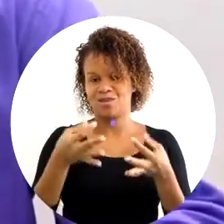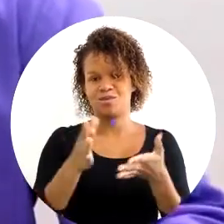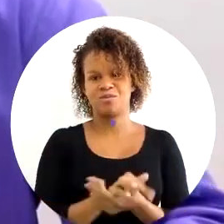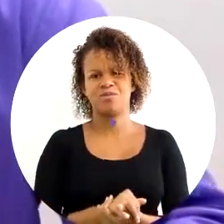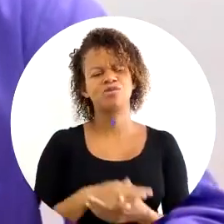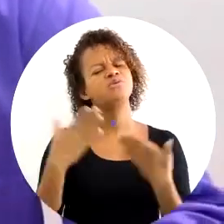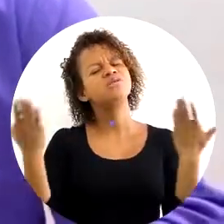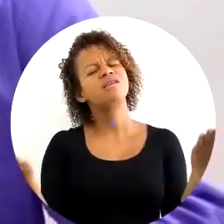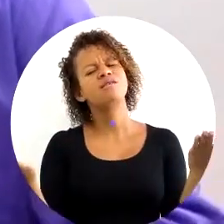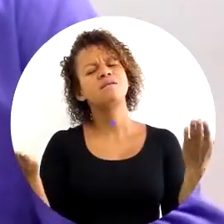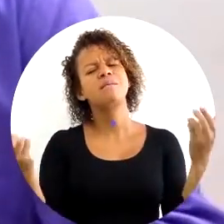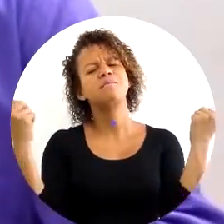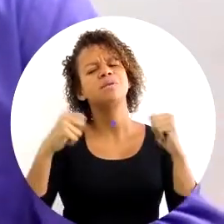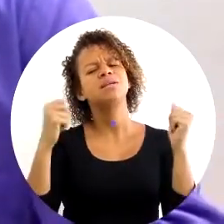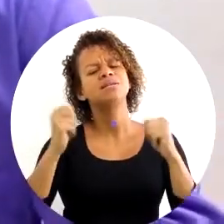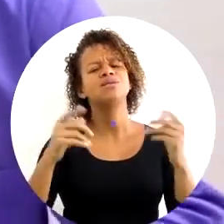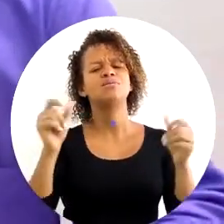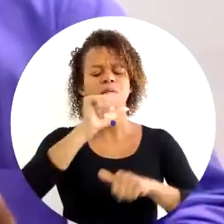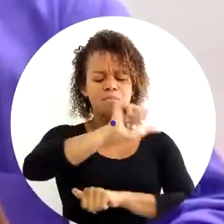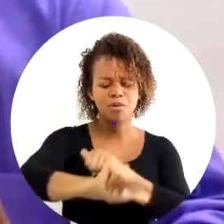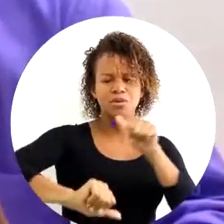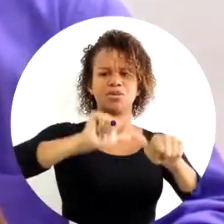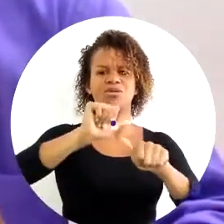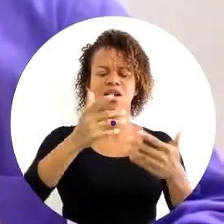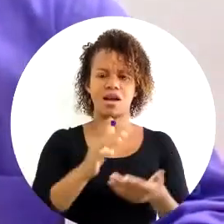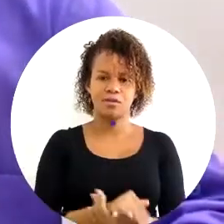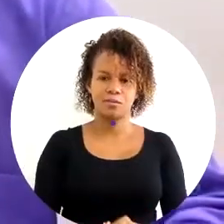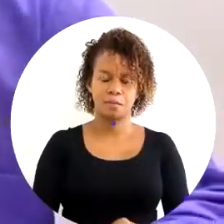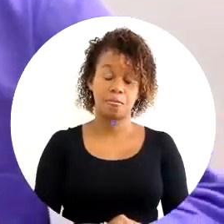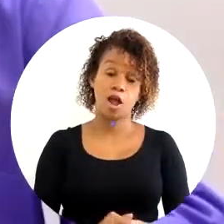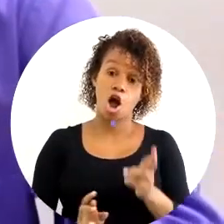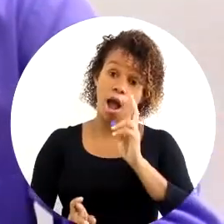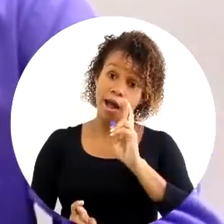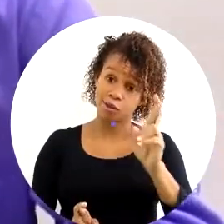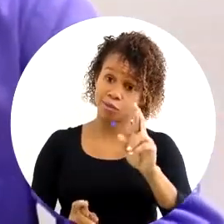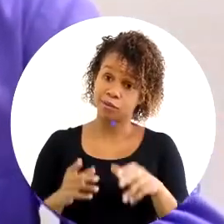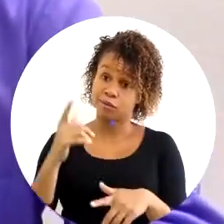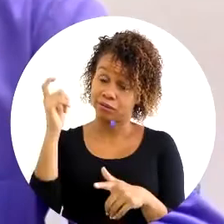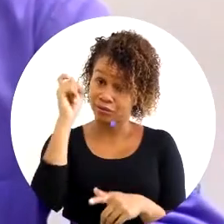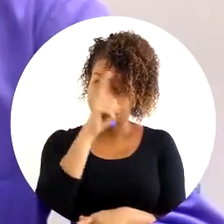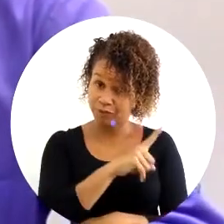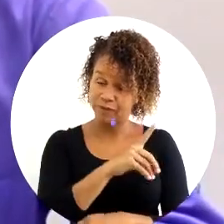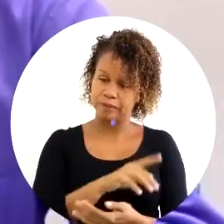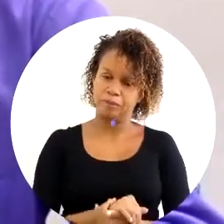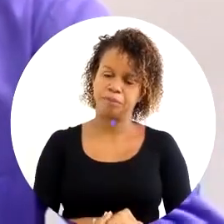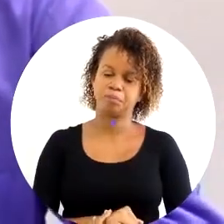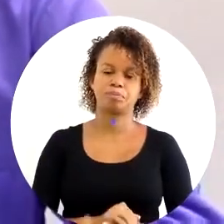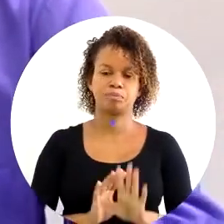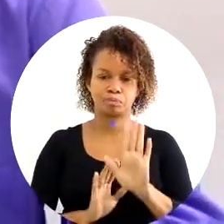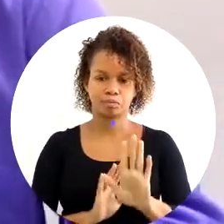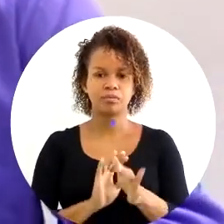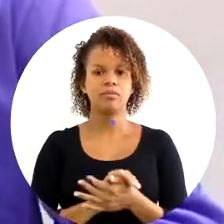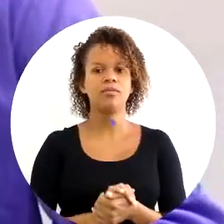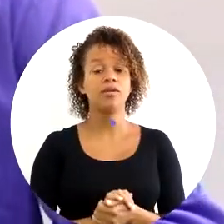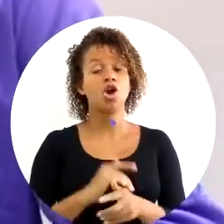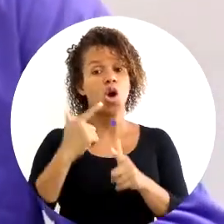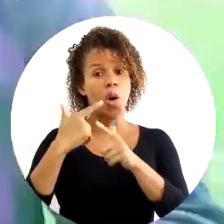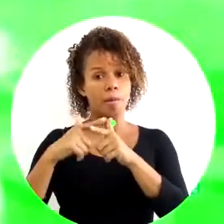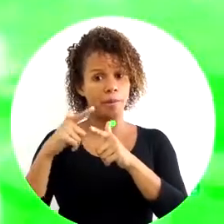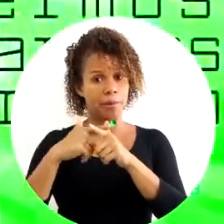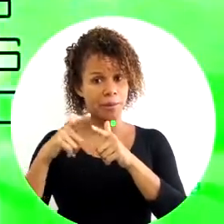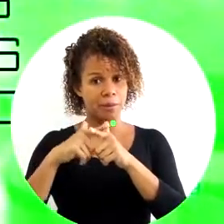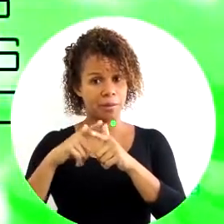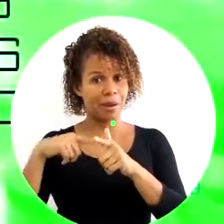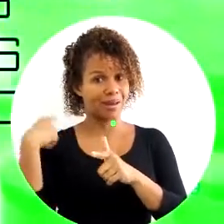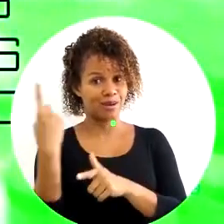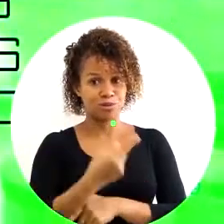fazer. E aí, o que é preciso para modificar essa situação? Como responder essa dificuldade? Pois bem, o grande